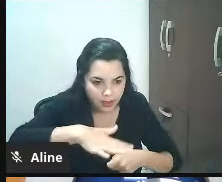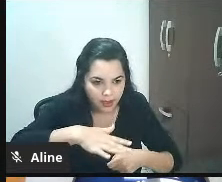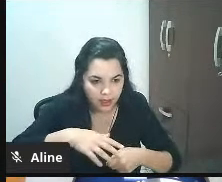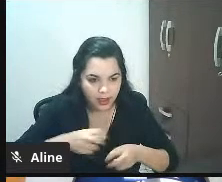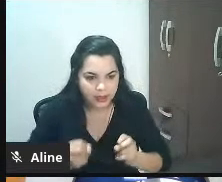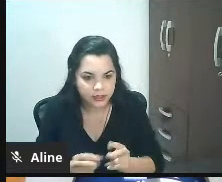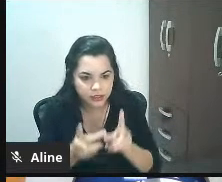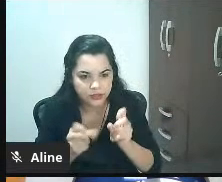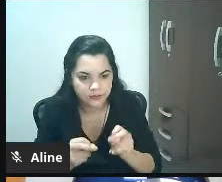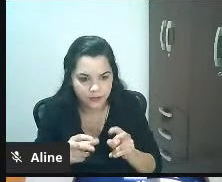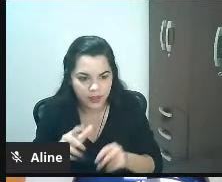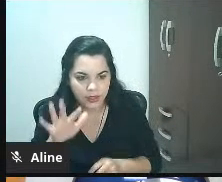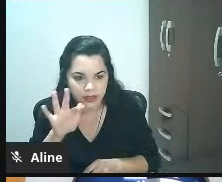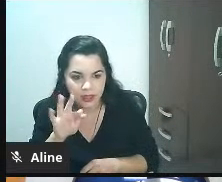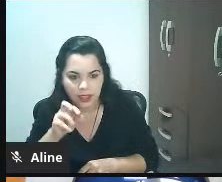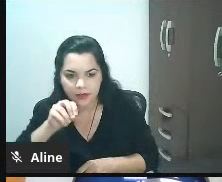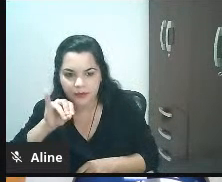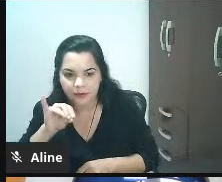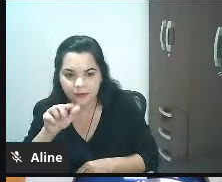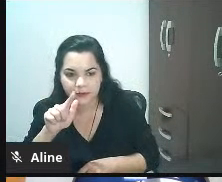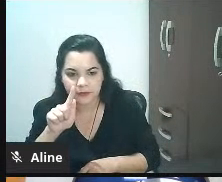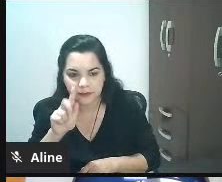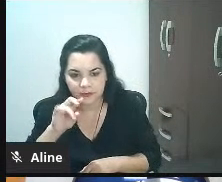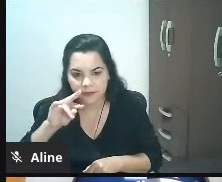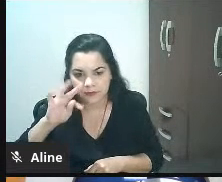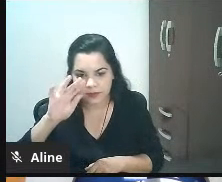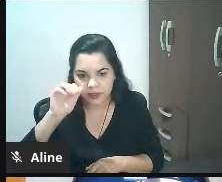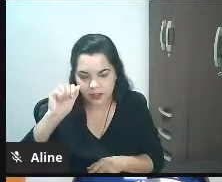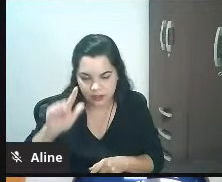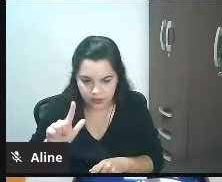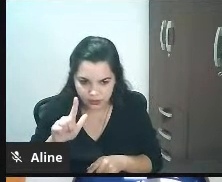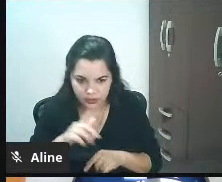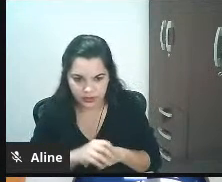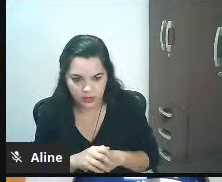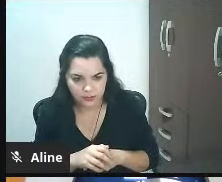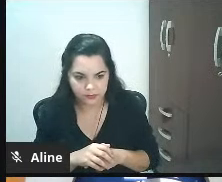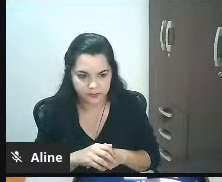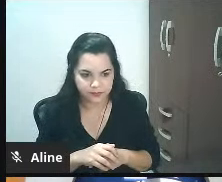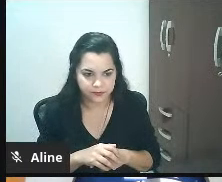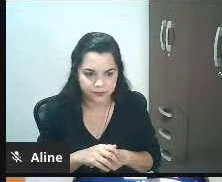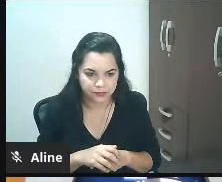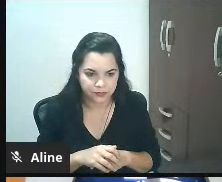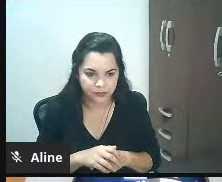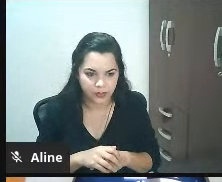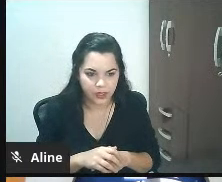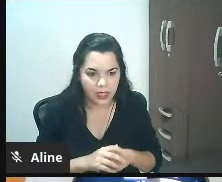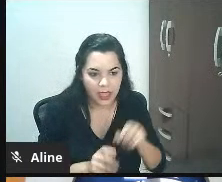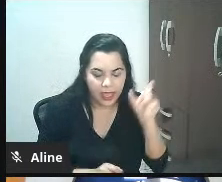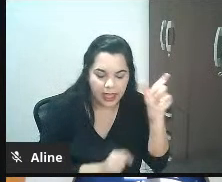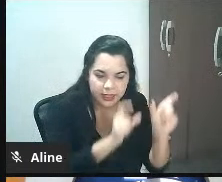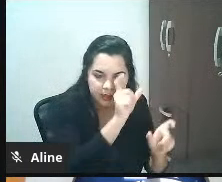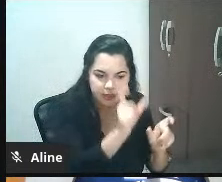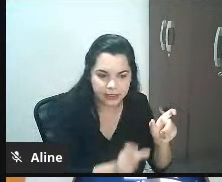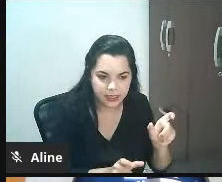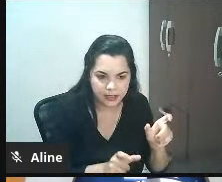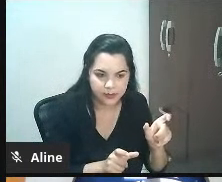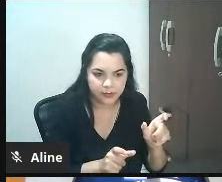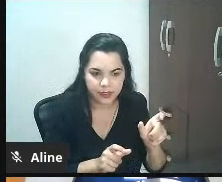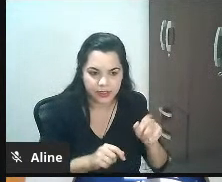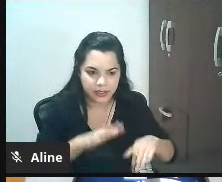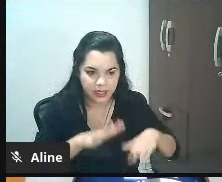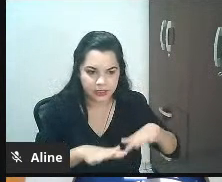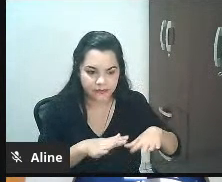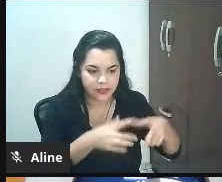então a empresa o varejista que ele é ou é muitos ainda são só